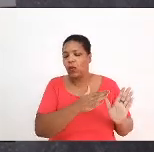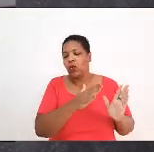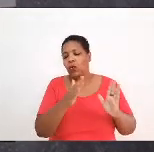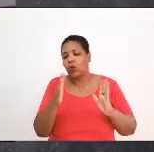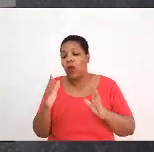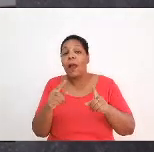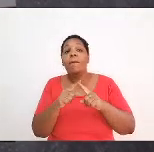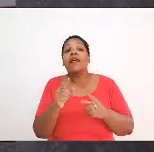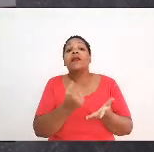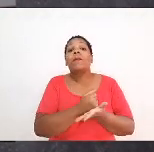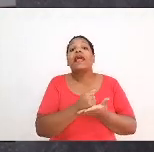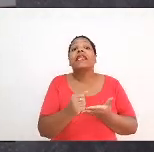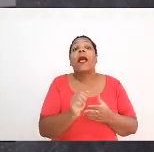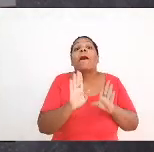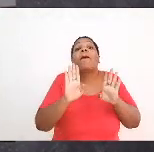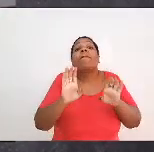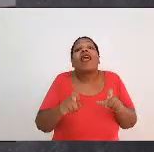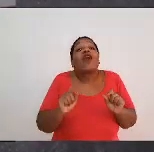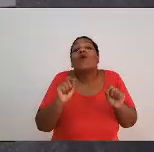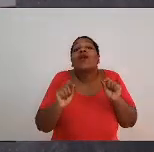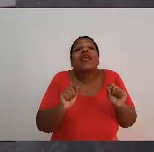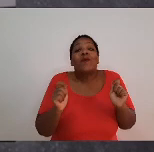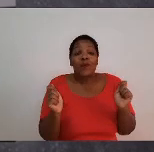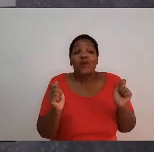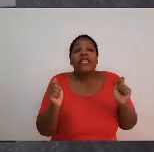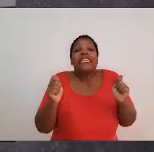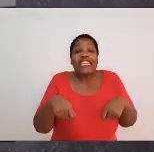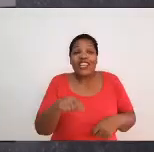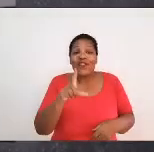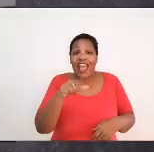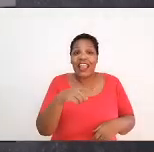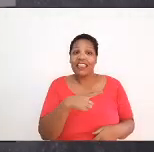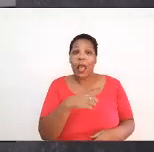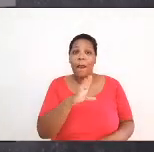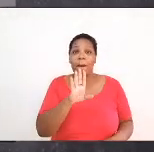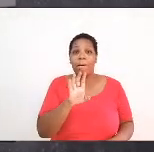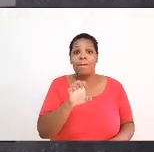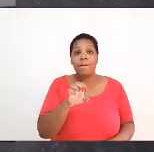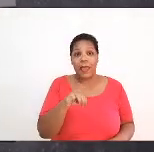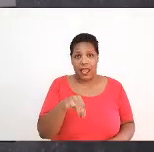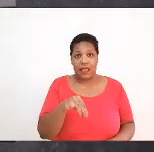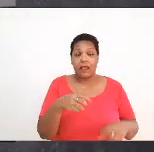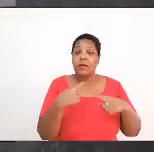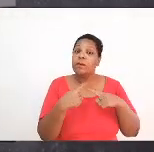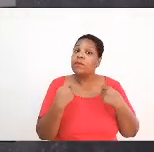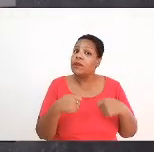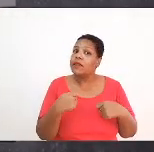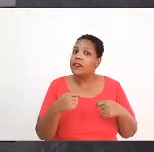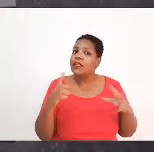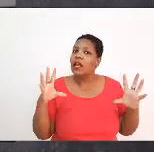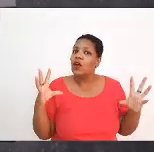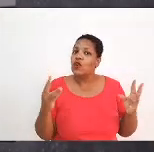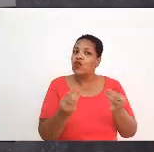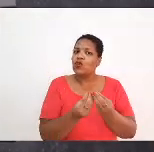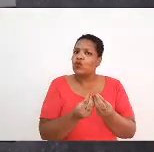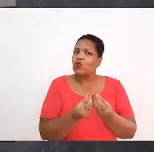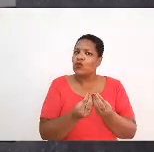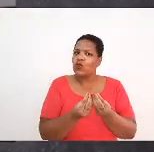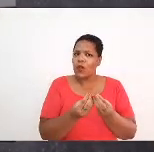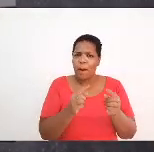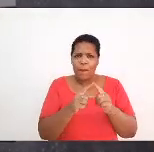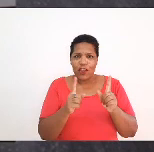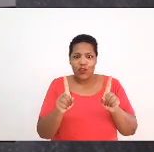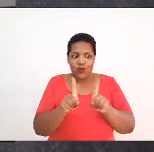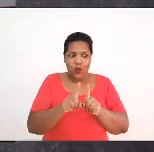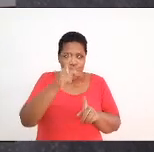possível estar bem, nós precisamos estar juntos, nós precisamos estar juntos, precisamos estar em